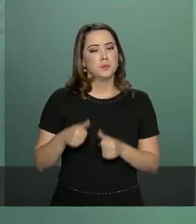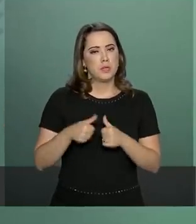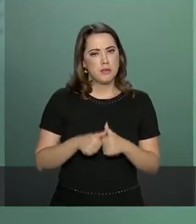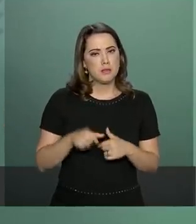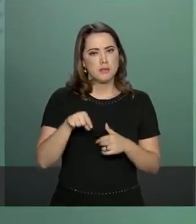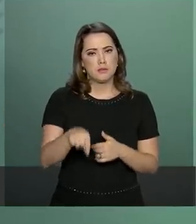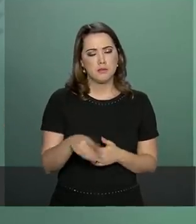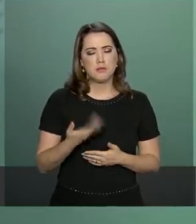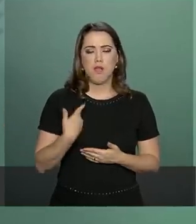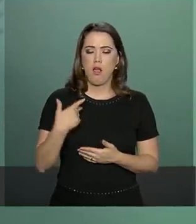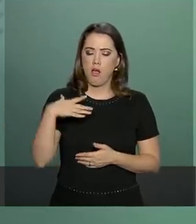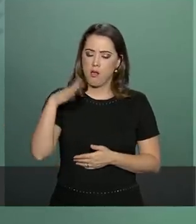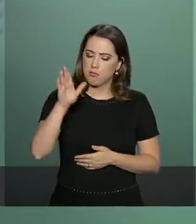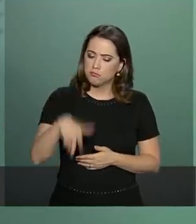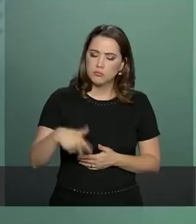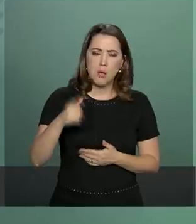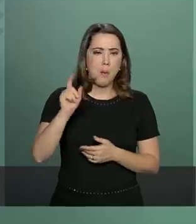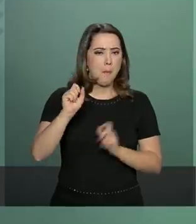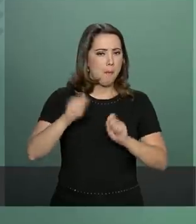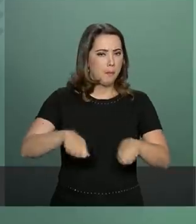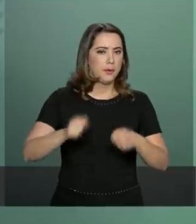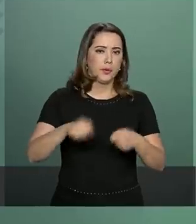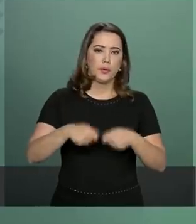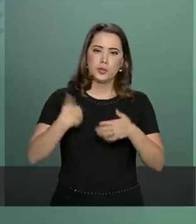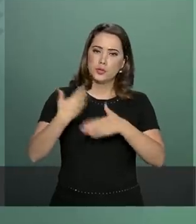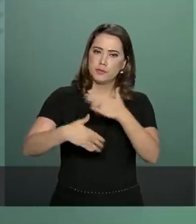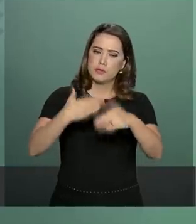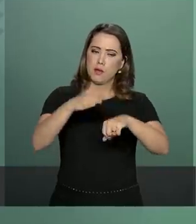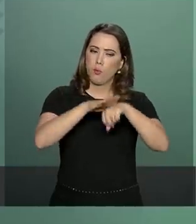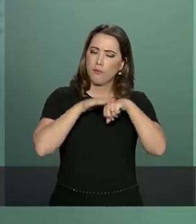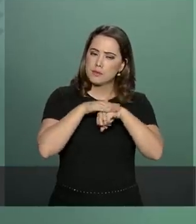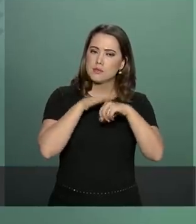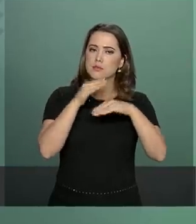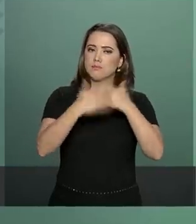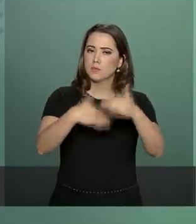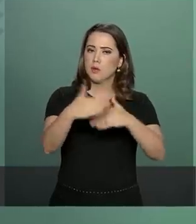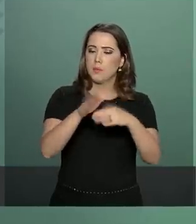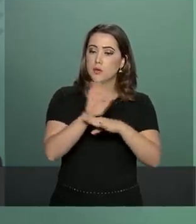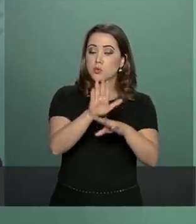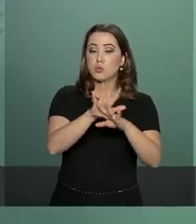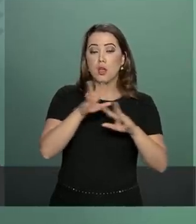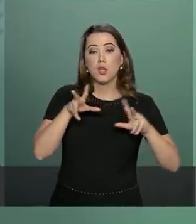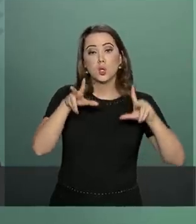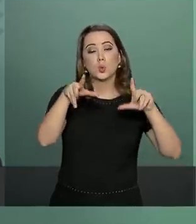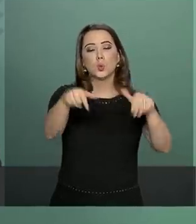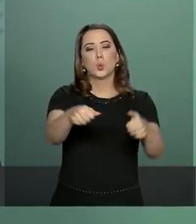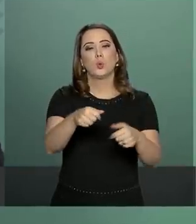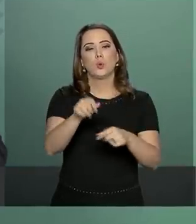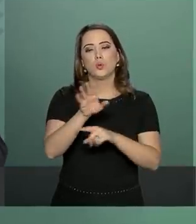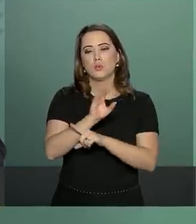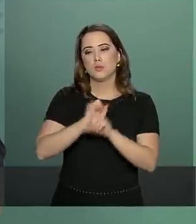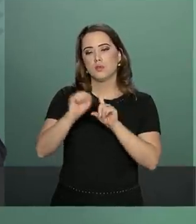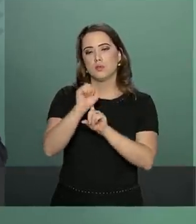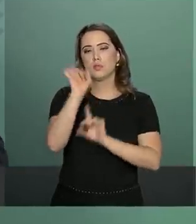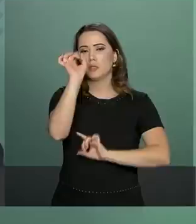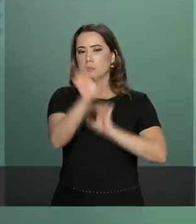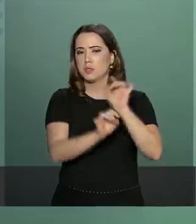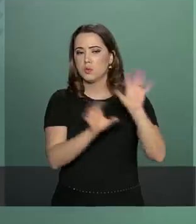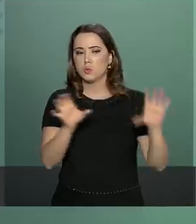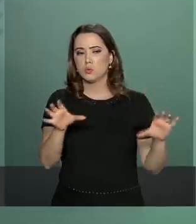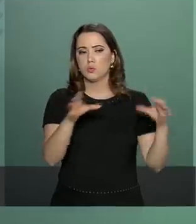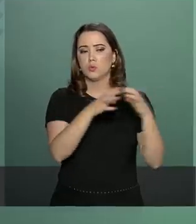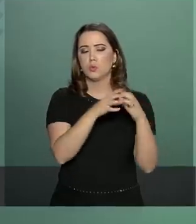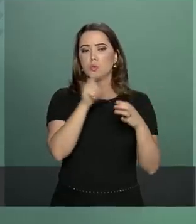disponível para avançar em soluções que beneficiem a todos da sociedade, e em especial a essa